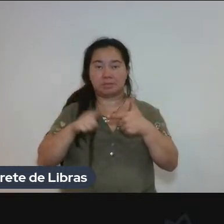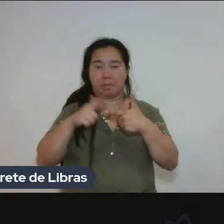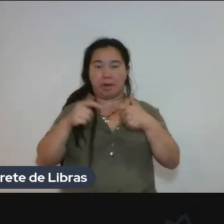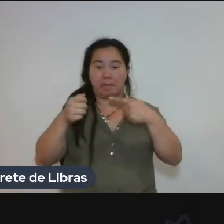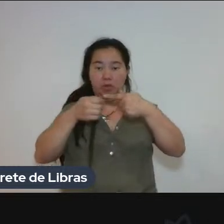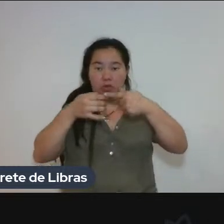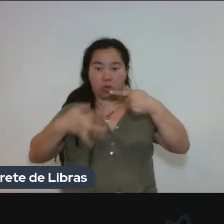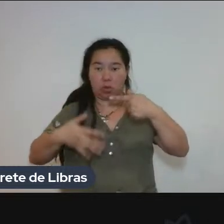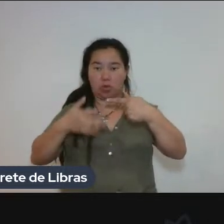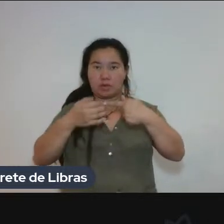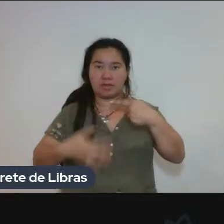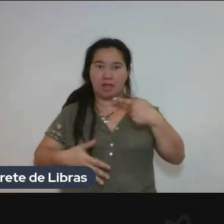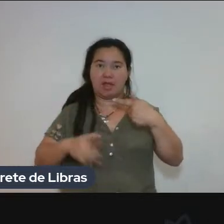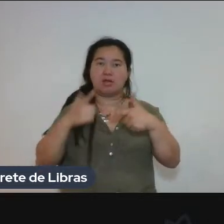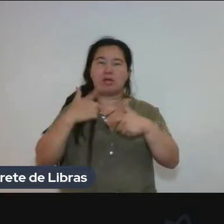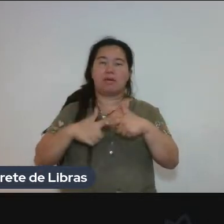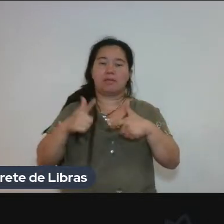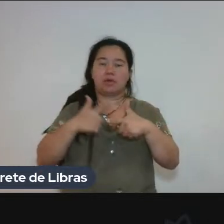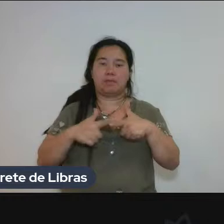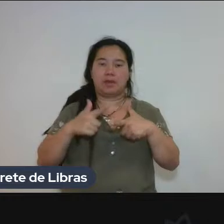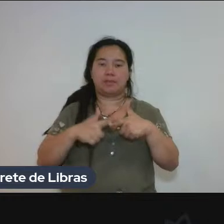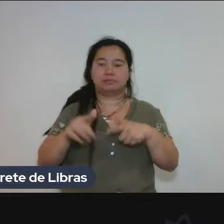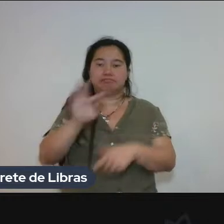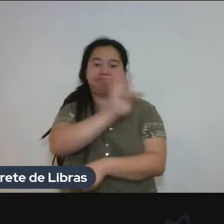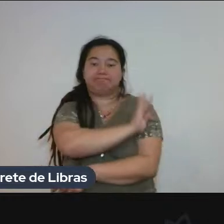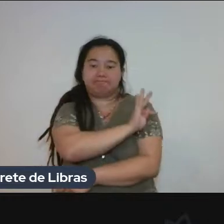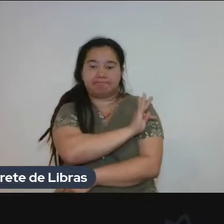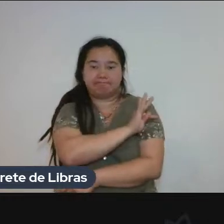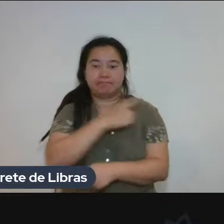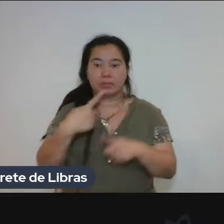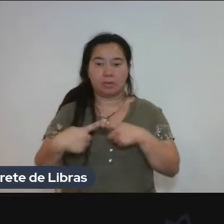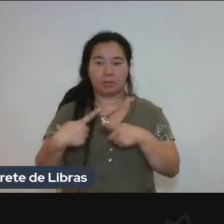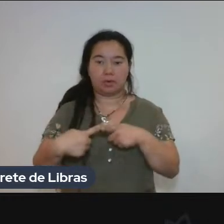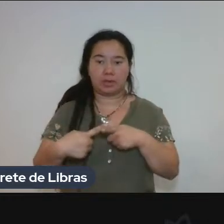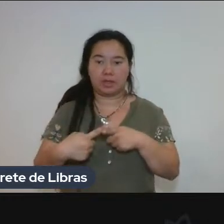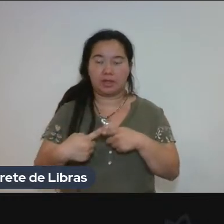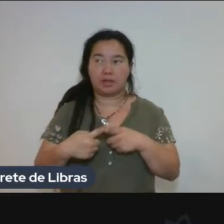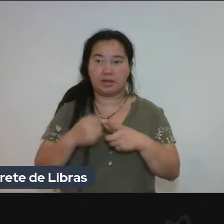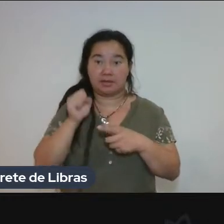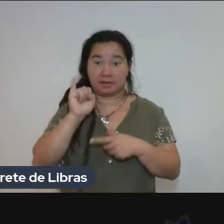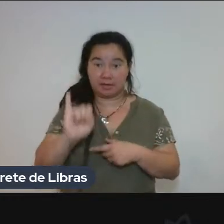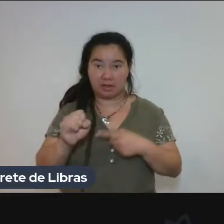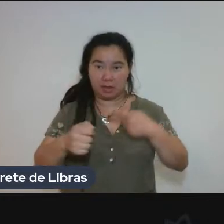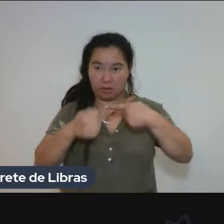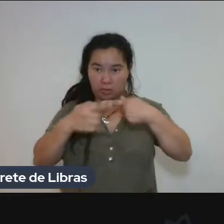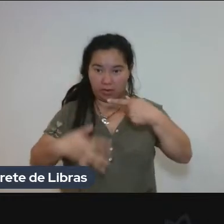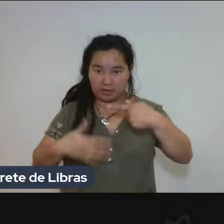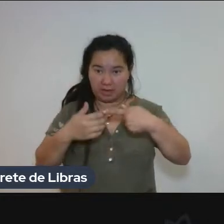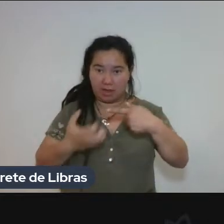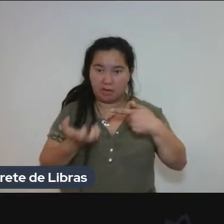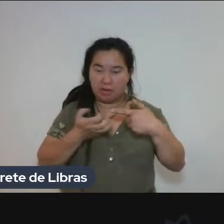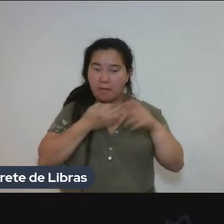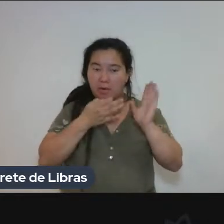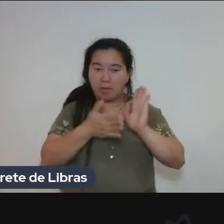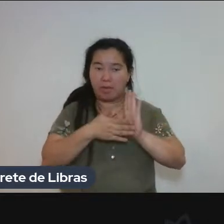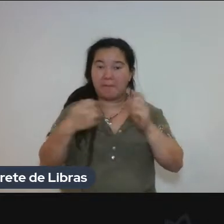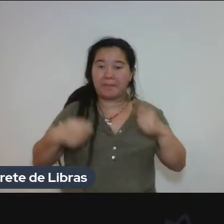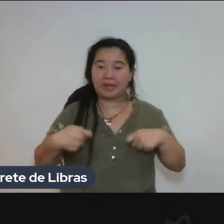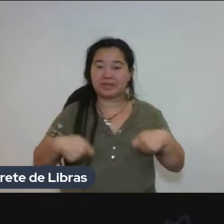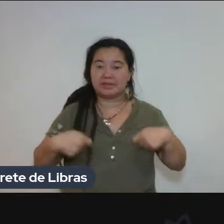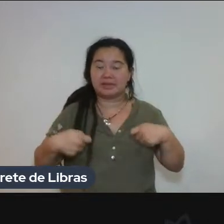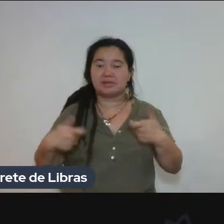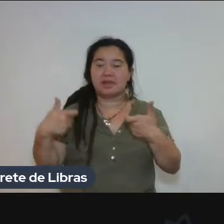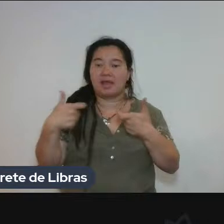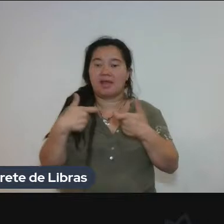Porque, primeiro, a gente precisa ter muitas entradas para ser satisfatório, né? Para o tradutor. E, segundo, que quanto